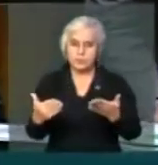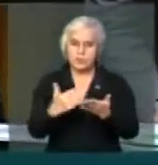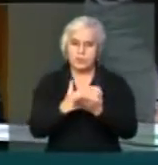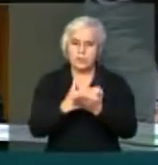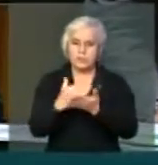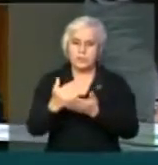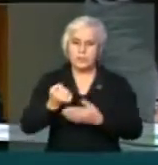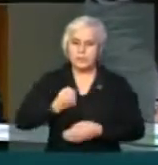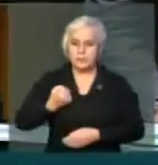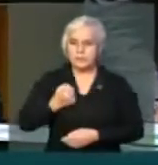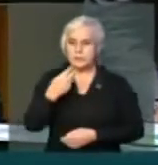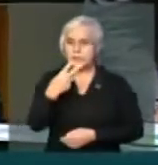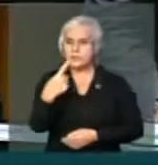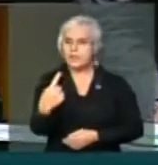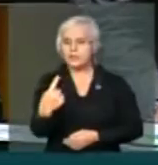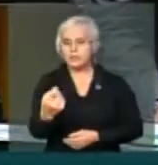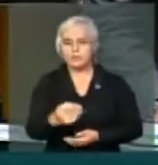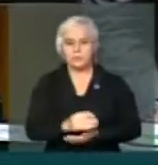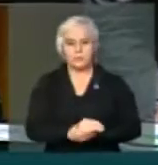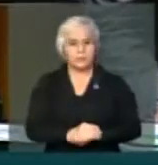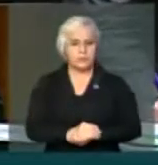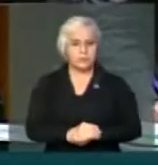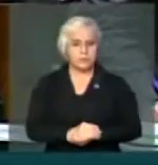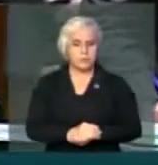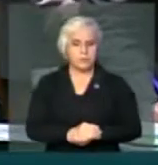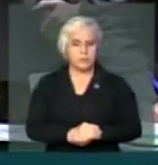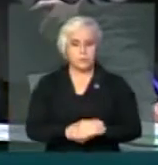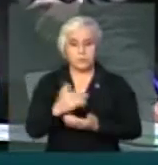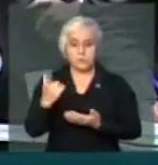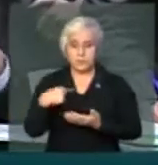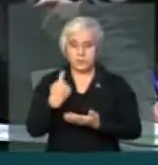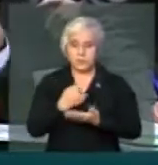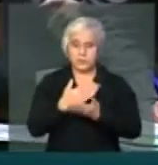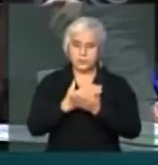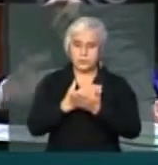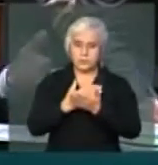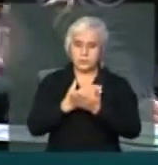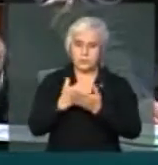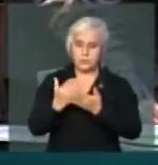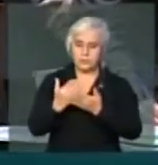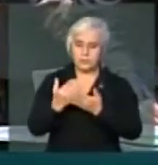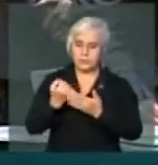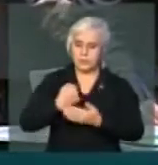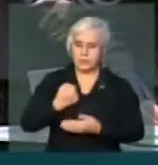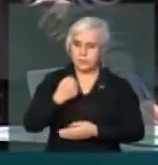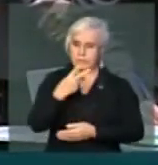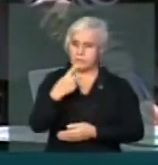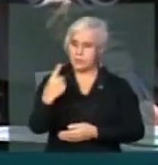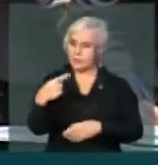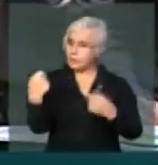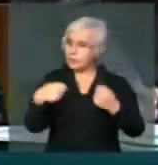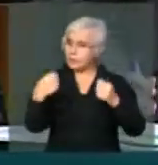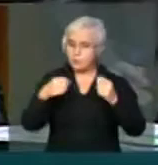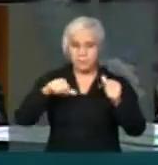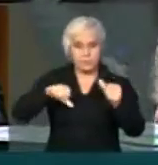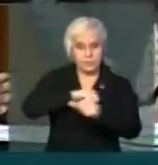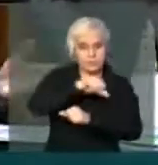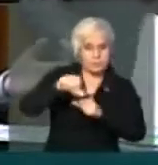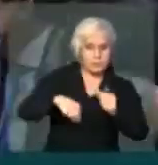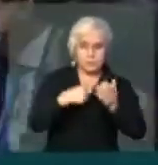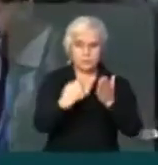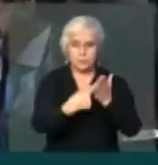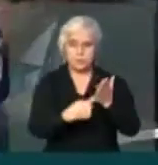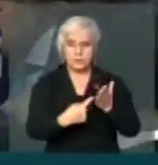item 31. Portanto, ao apreciar o item 31, nós não precisamos inverter a ordem. Senhor Presidente, não há